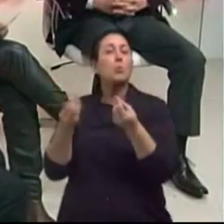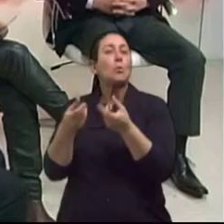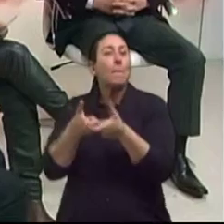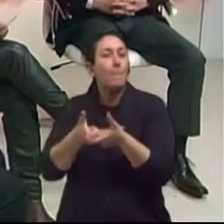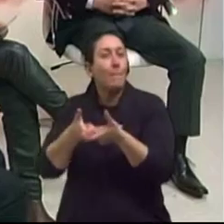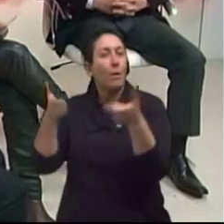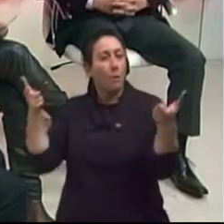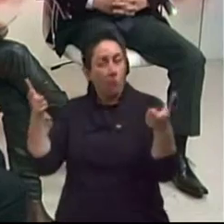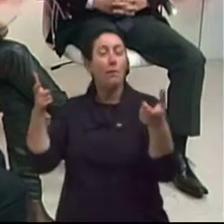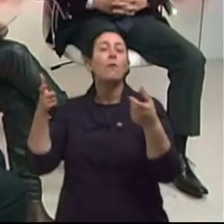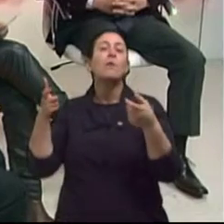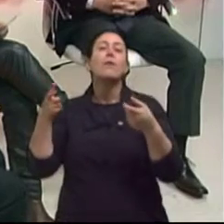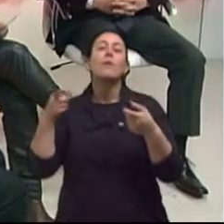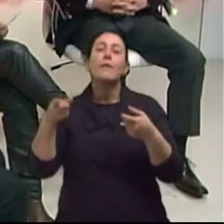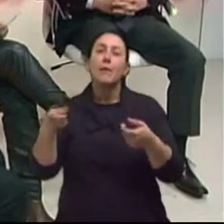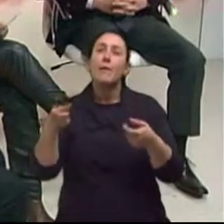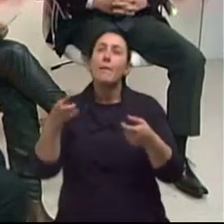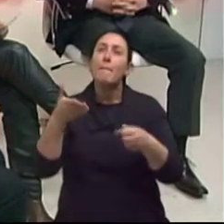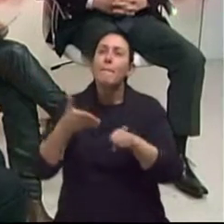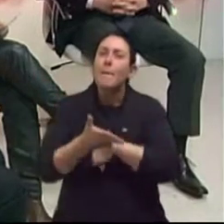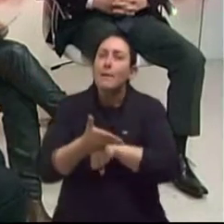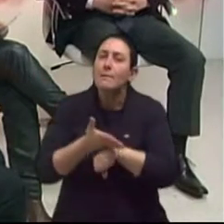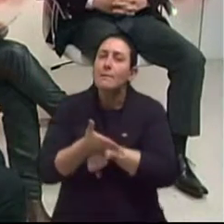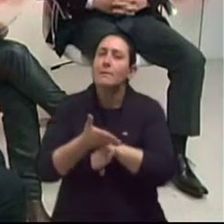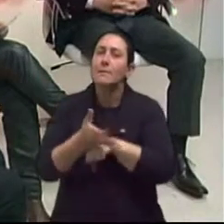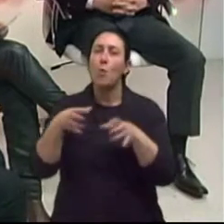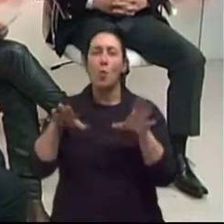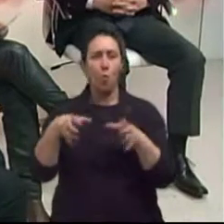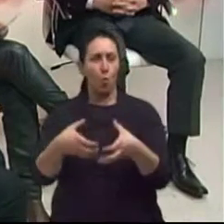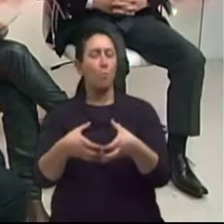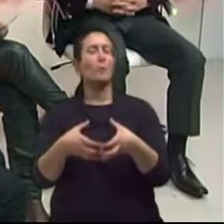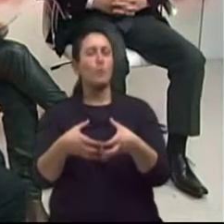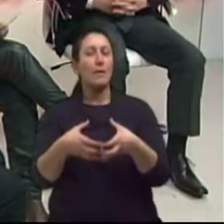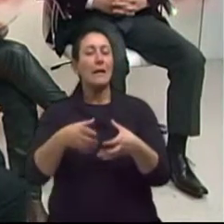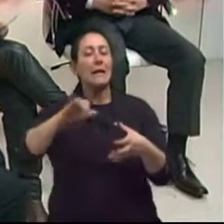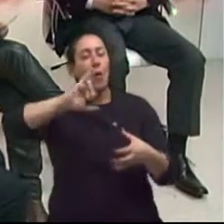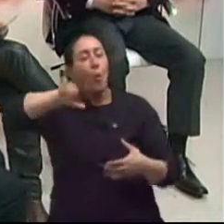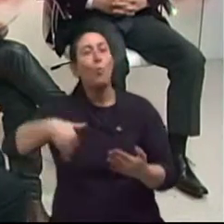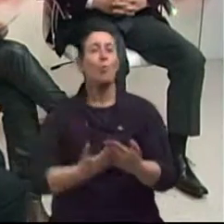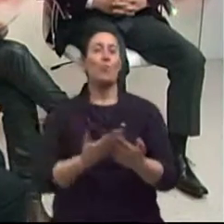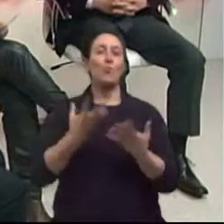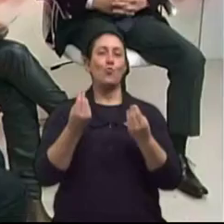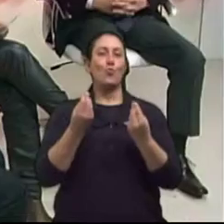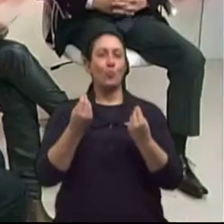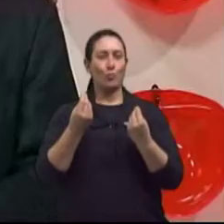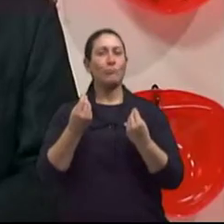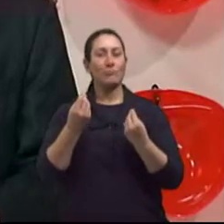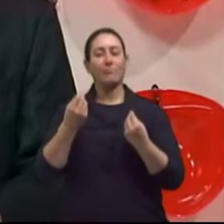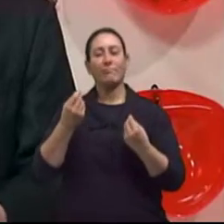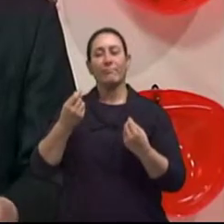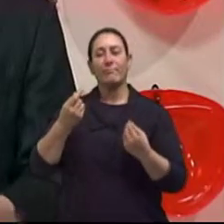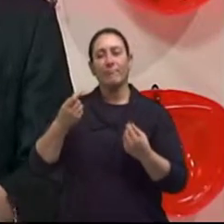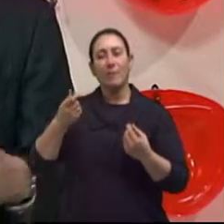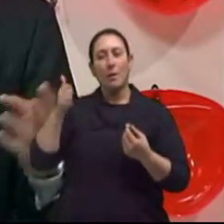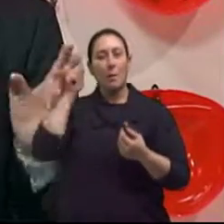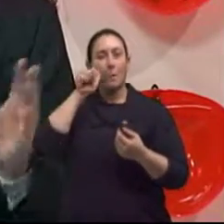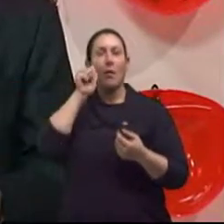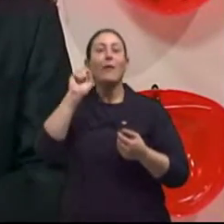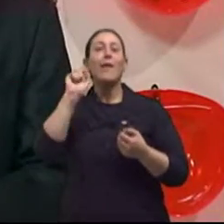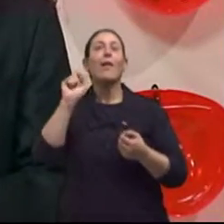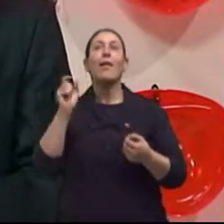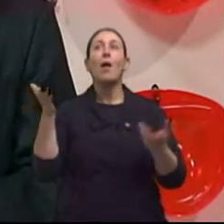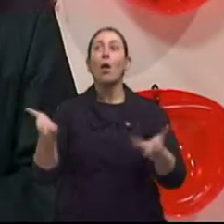sair e participam desses grupos também, oportunizam muitos concursos de a mais